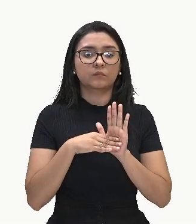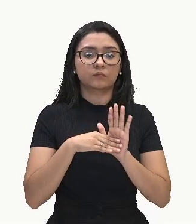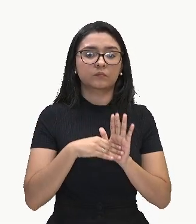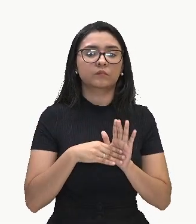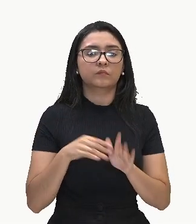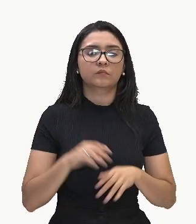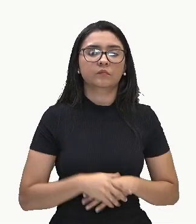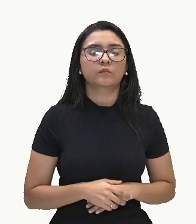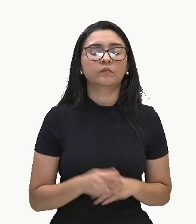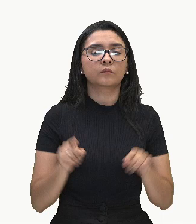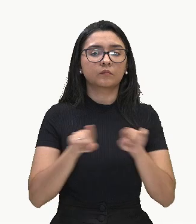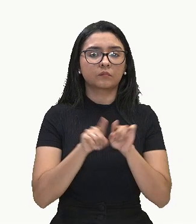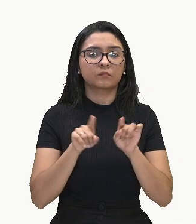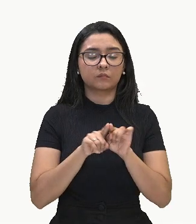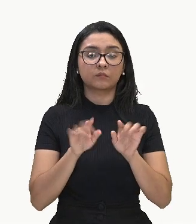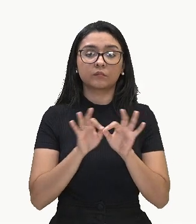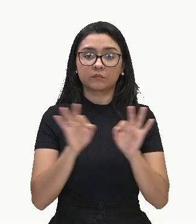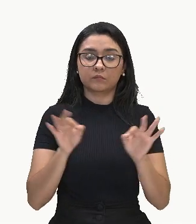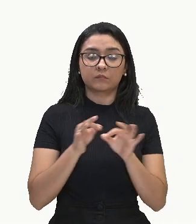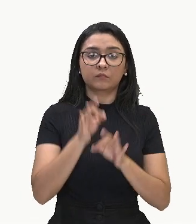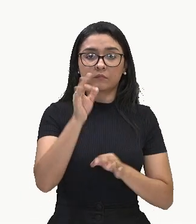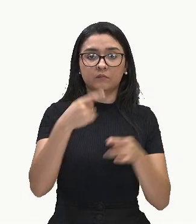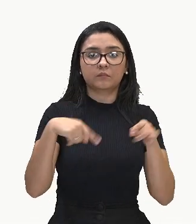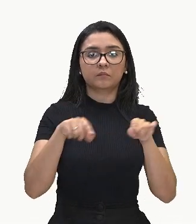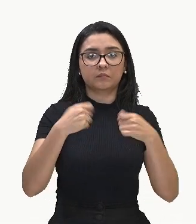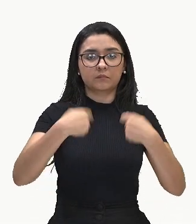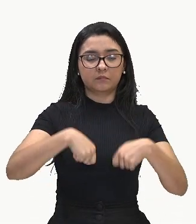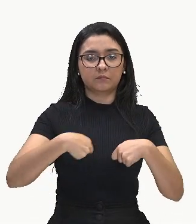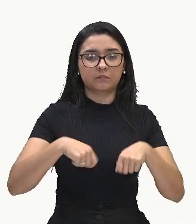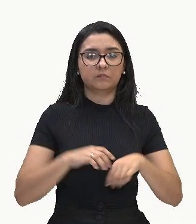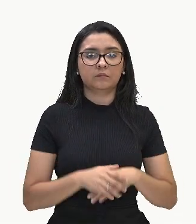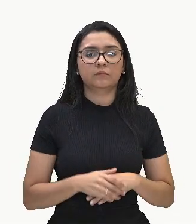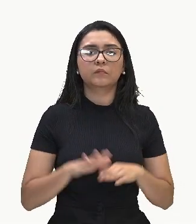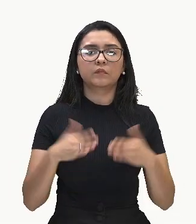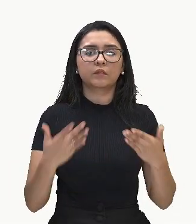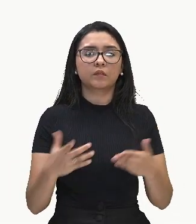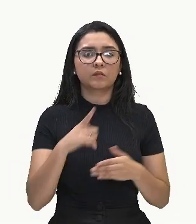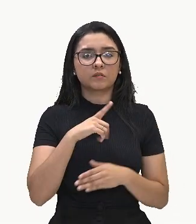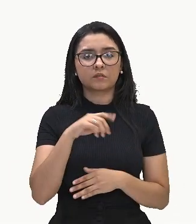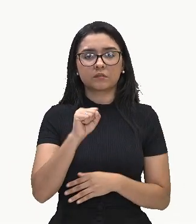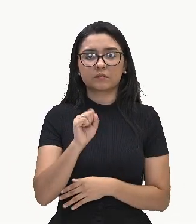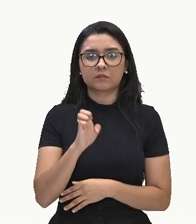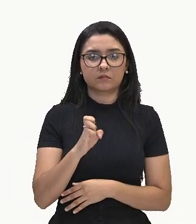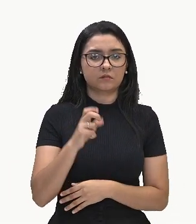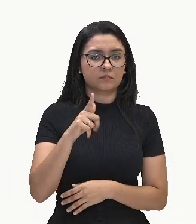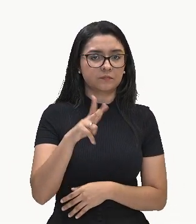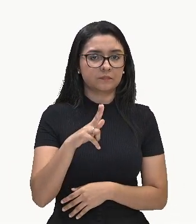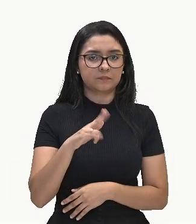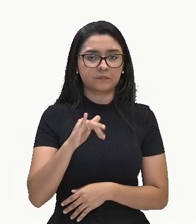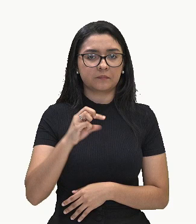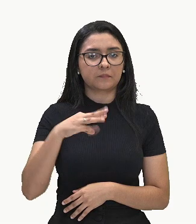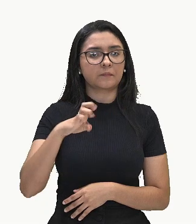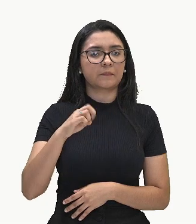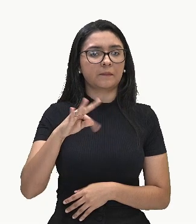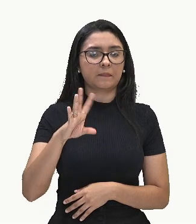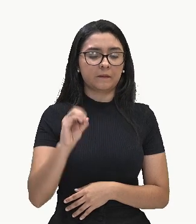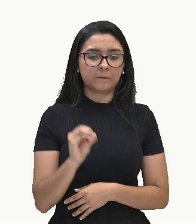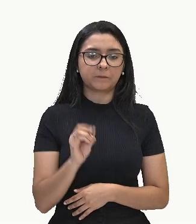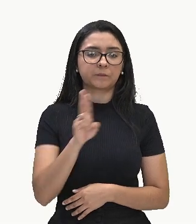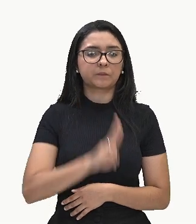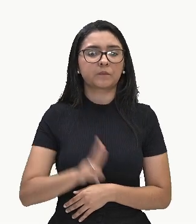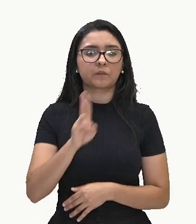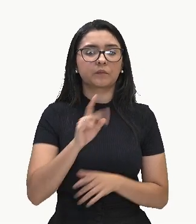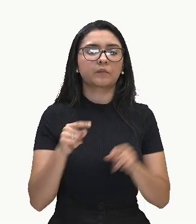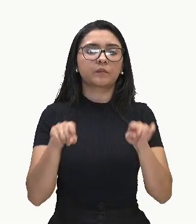e outro vertical. E nesses segmentos, colocamos o coeficiente do dividendo e a